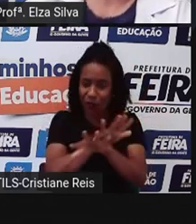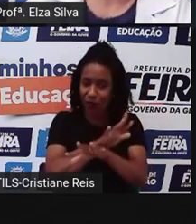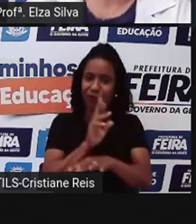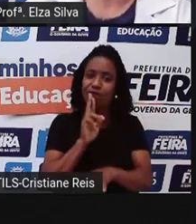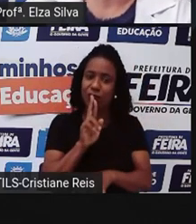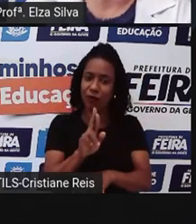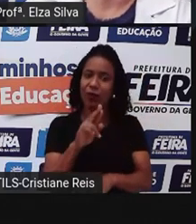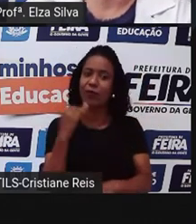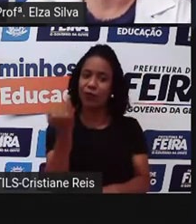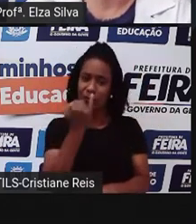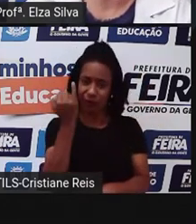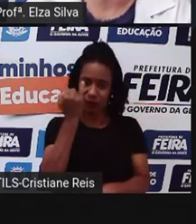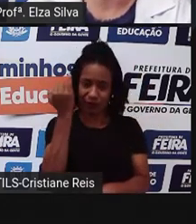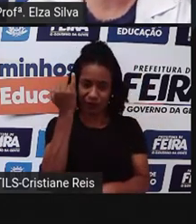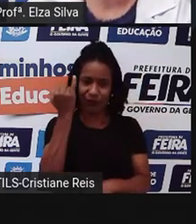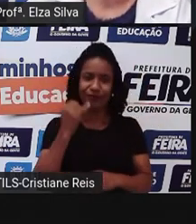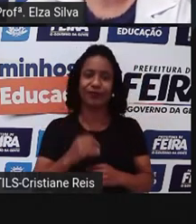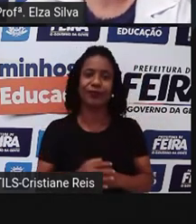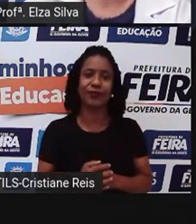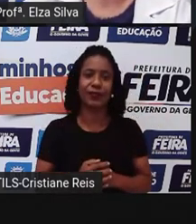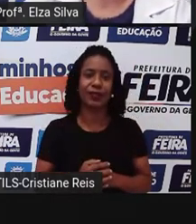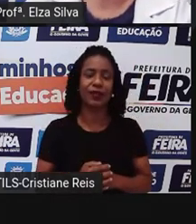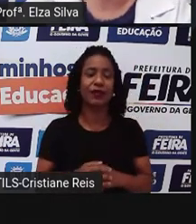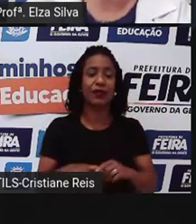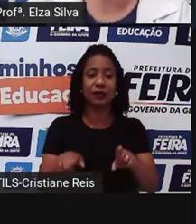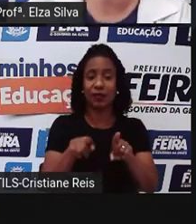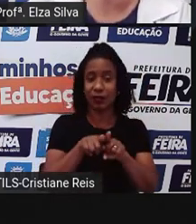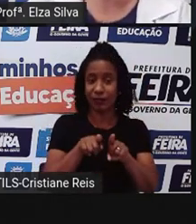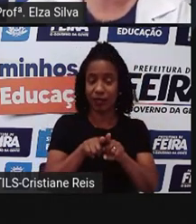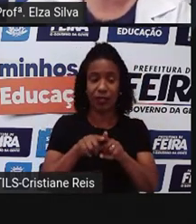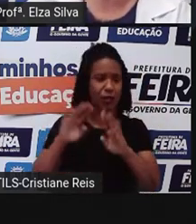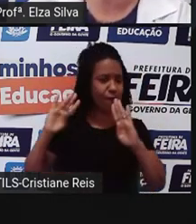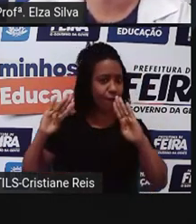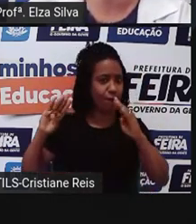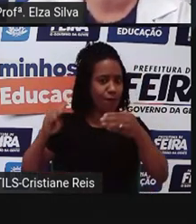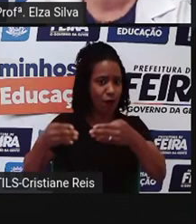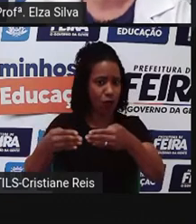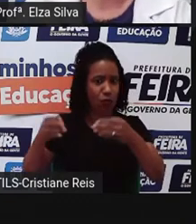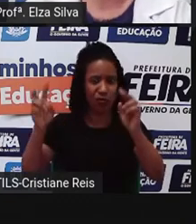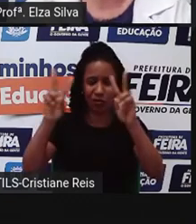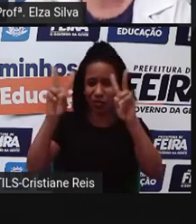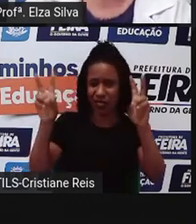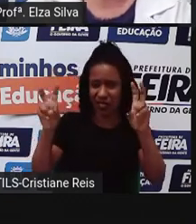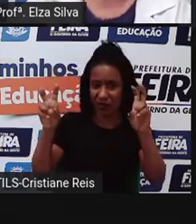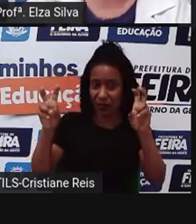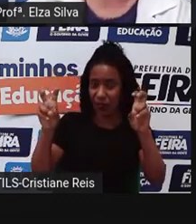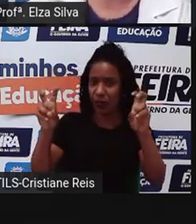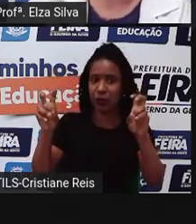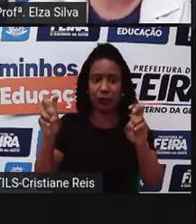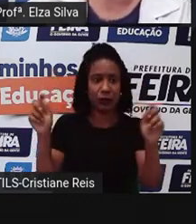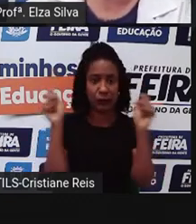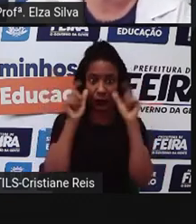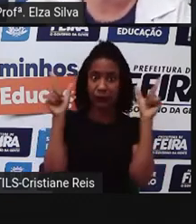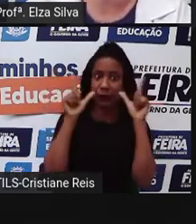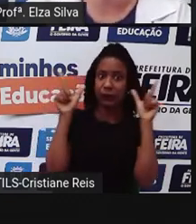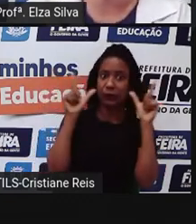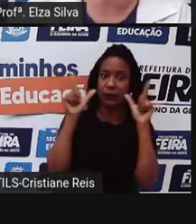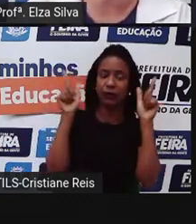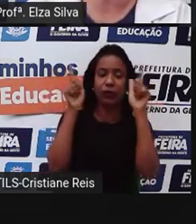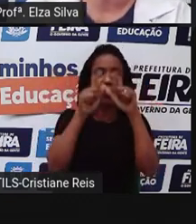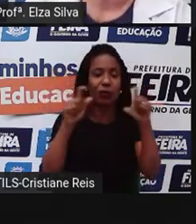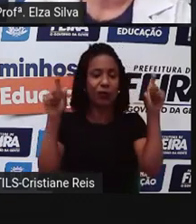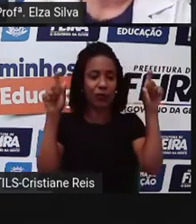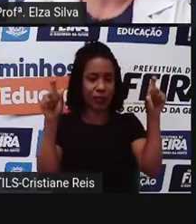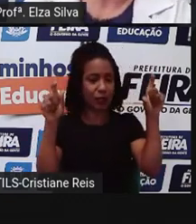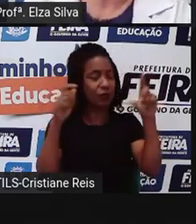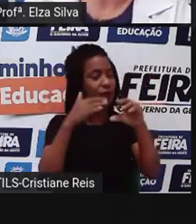Nunca crie tópicos em fóruns com títulos muito chamativos escandalosos. Procure relacionar bem o título com a mensagem em questão